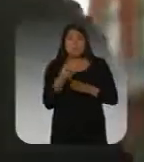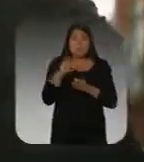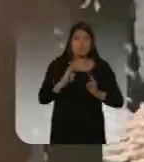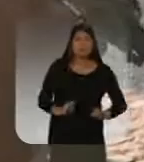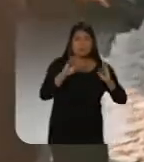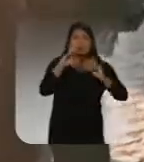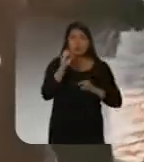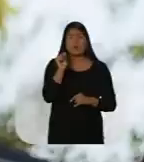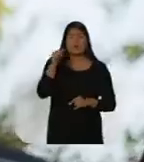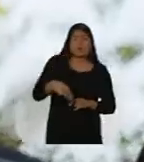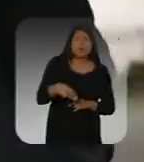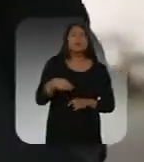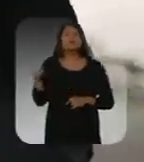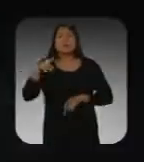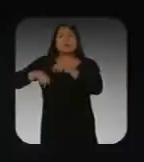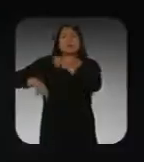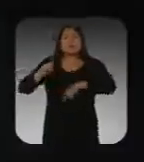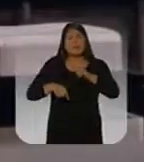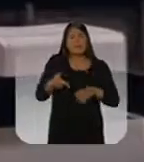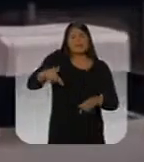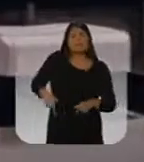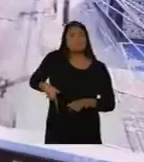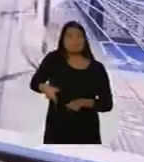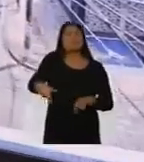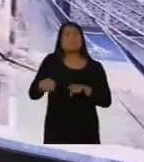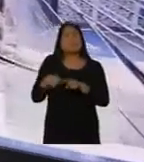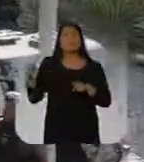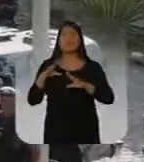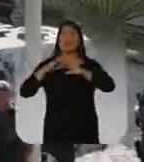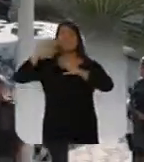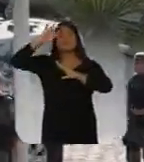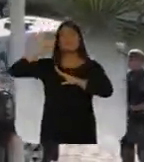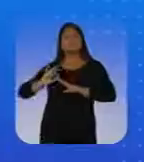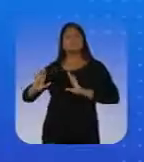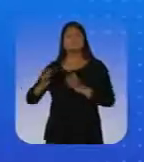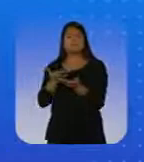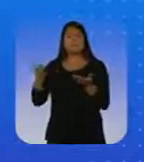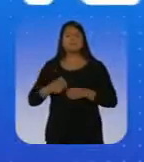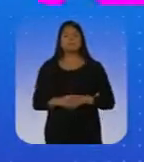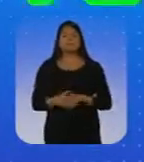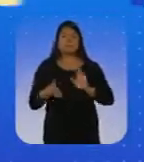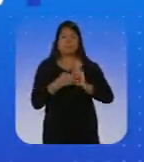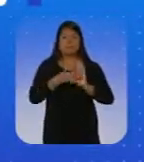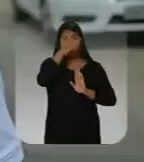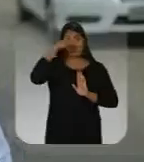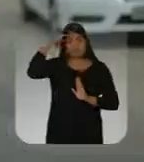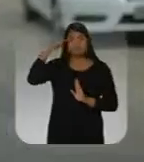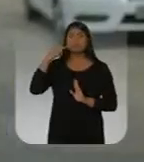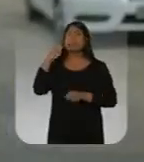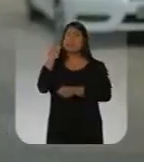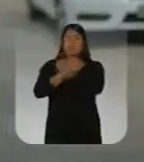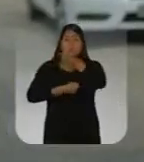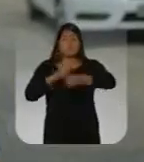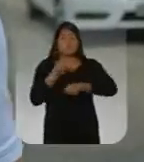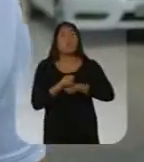Novo prédio da ROCAM. Novos armamentos e equipamentos. Novas delegacias. Propostas de Wilson. A partir do próximo